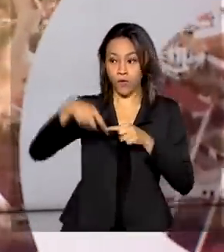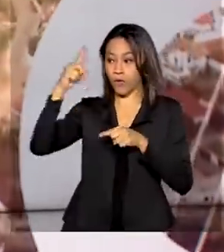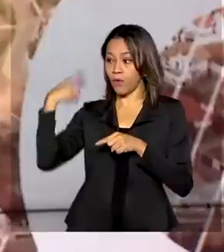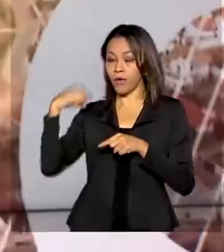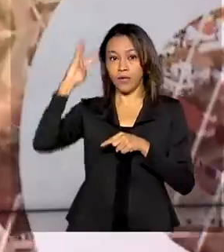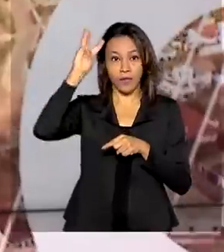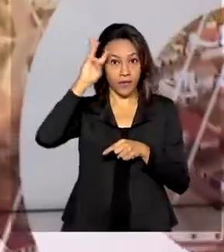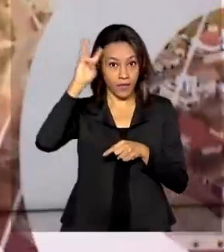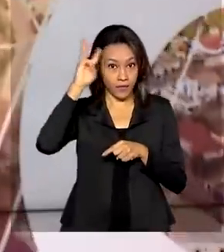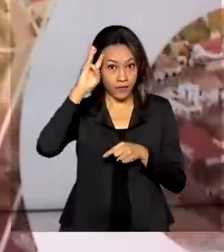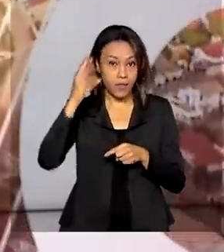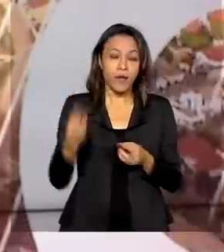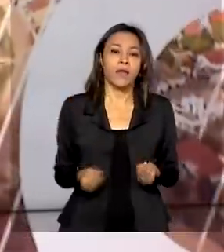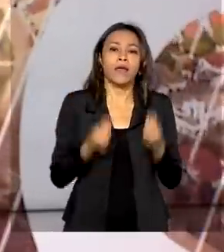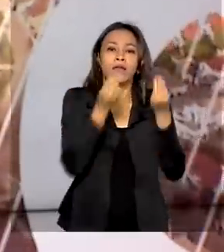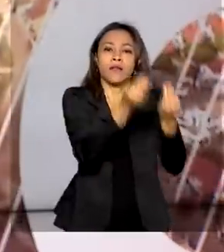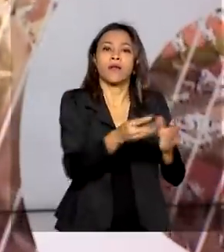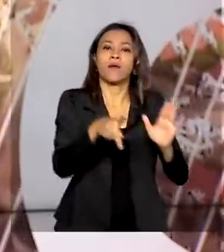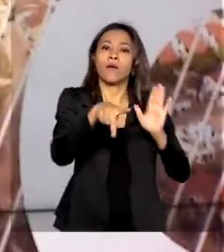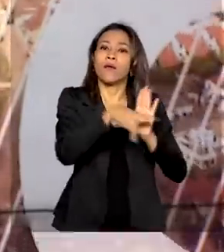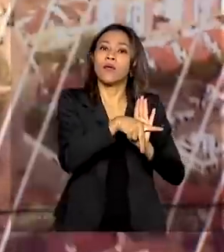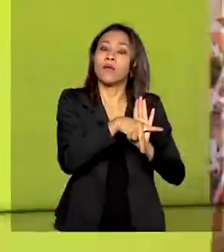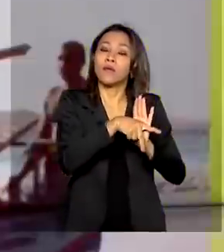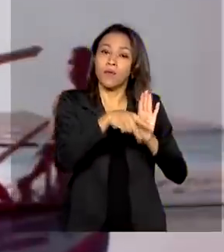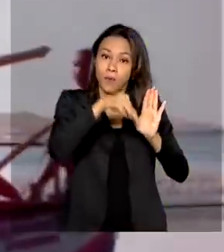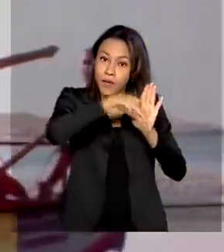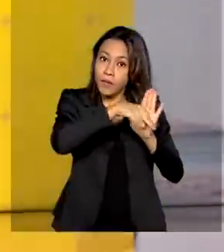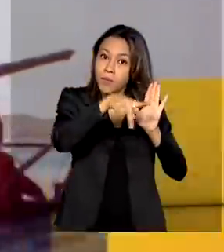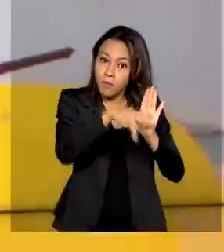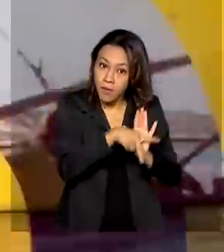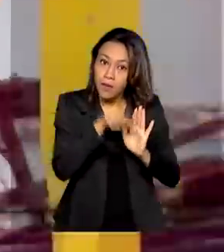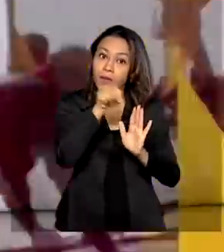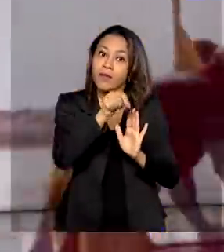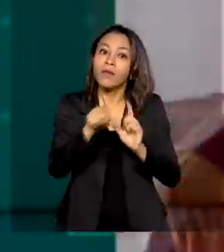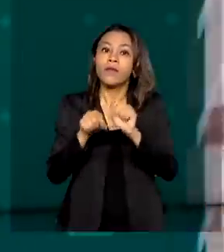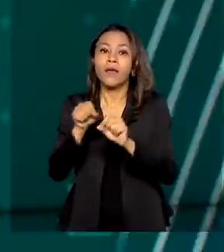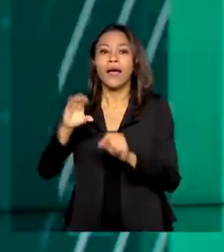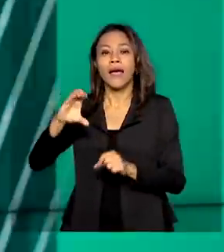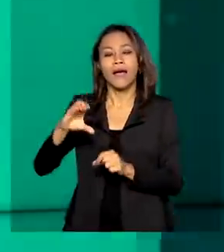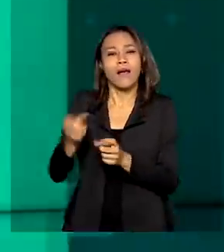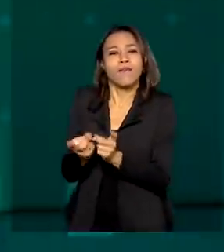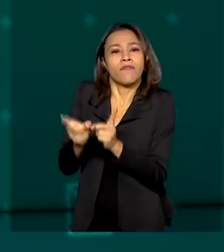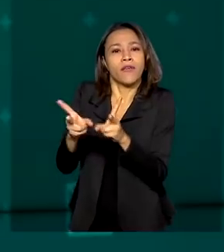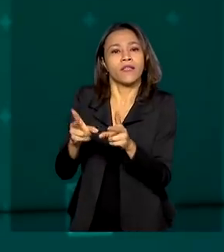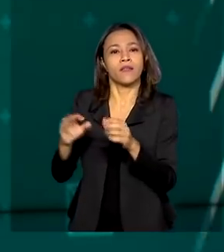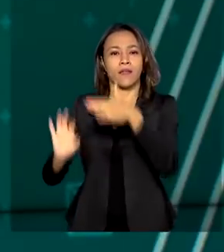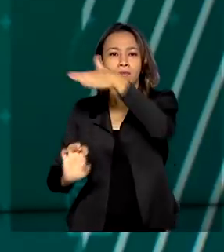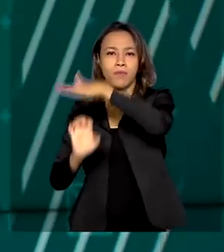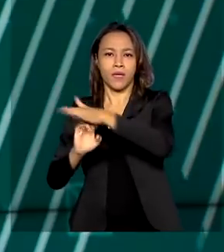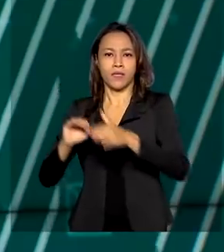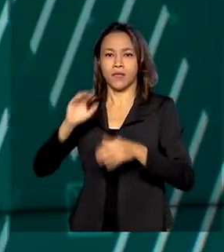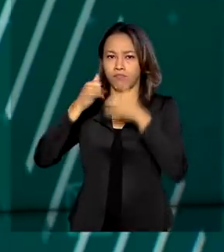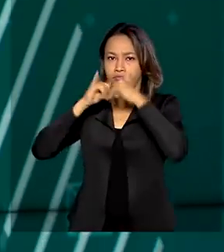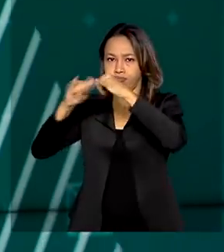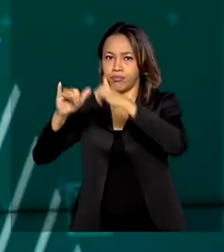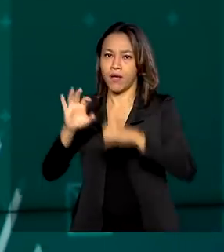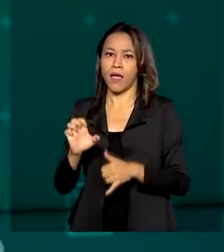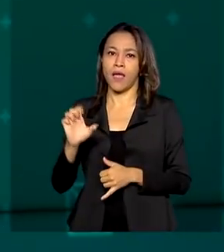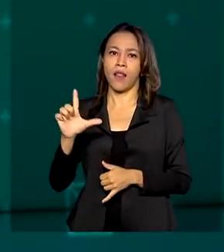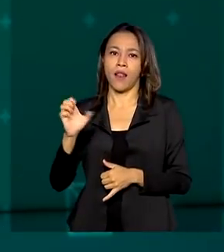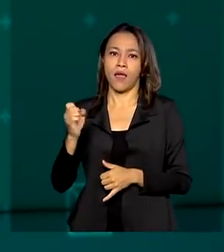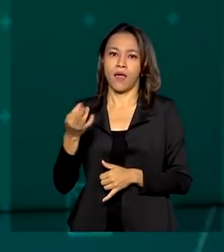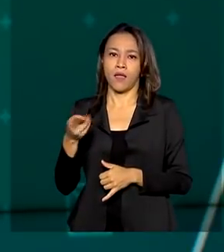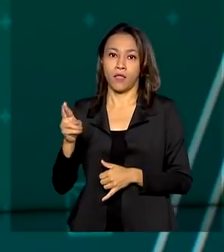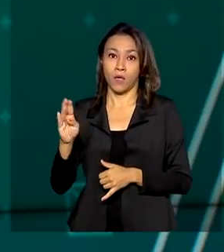entregar a medida provisória que trata da capitalização da Eletrobras. A MP prevê estudos para a privatização da empresa e